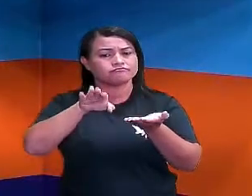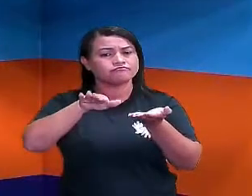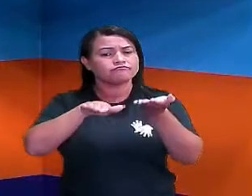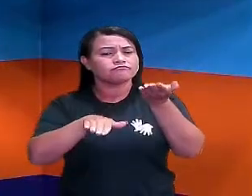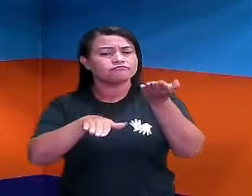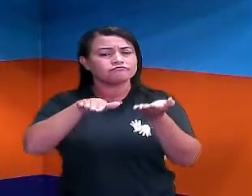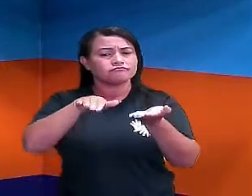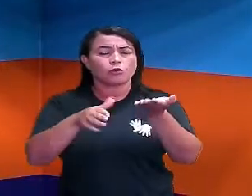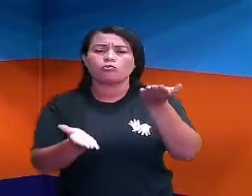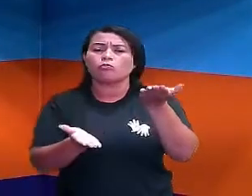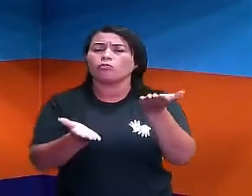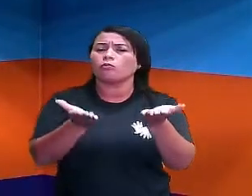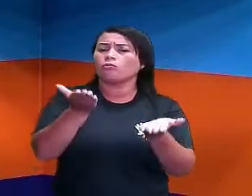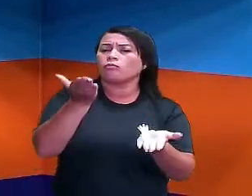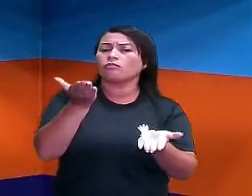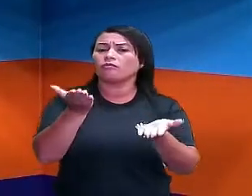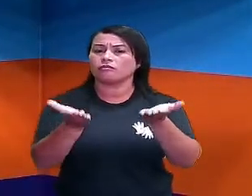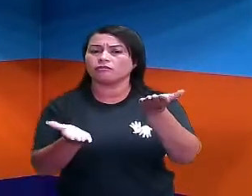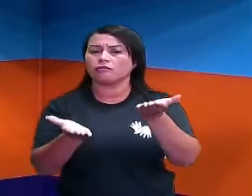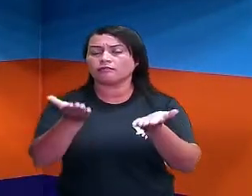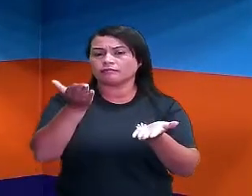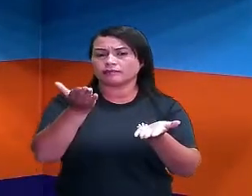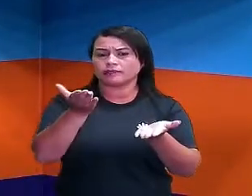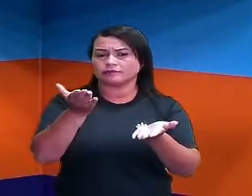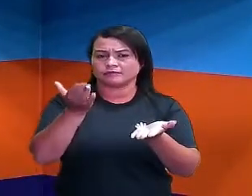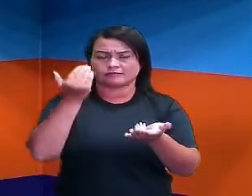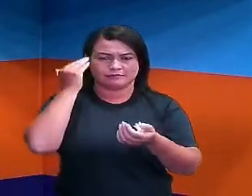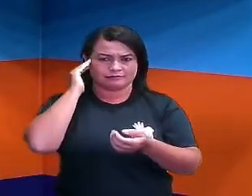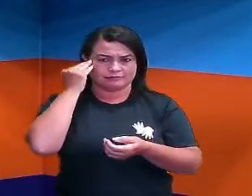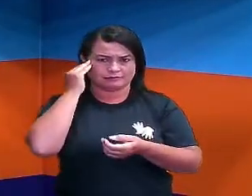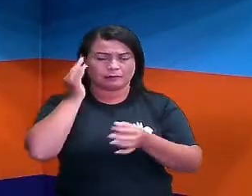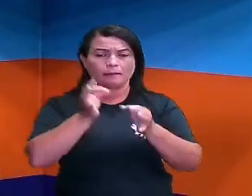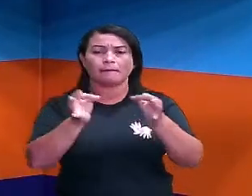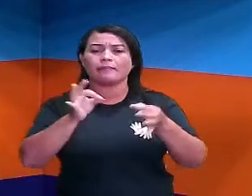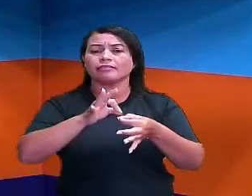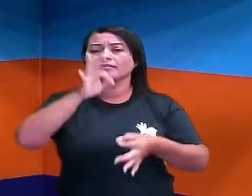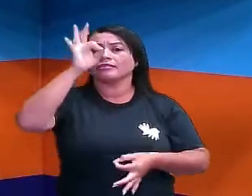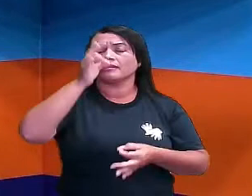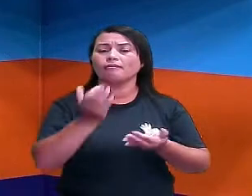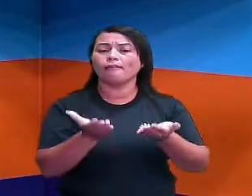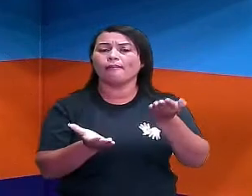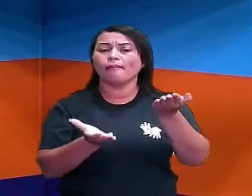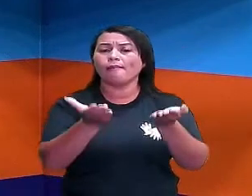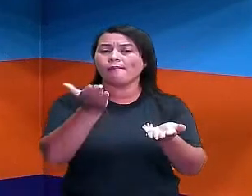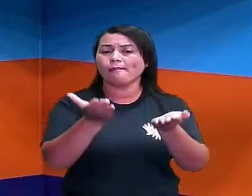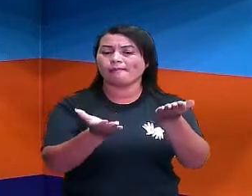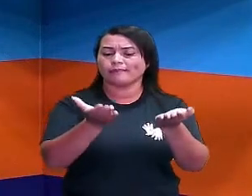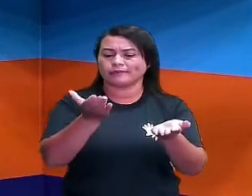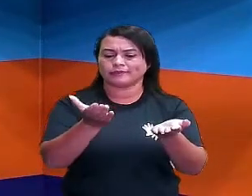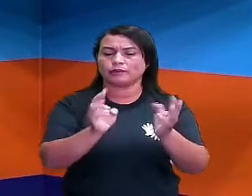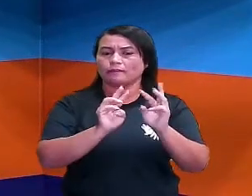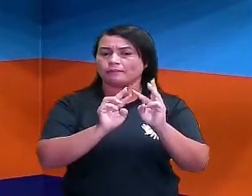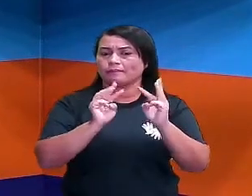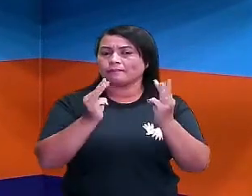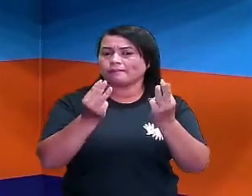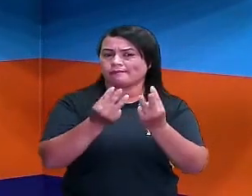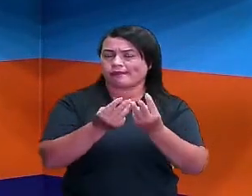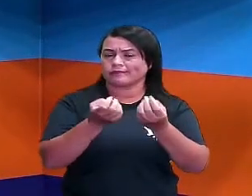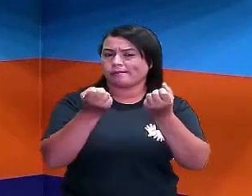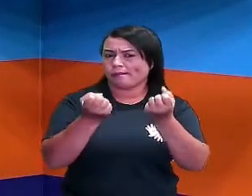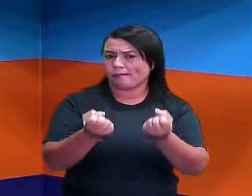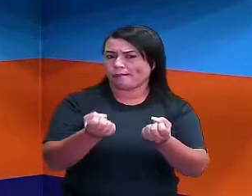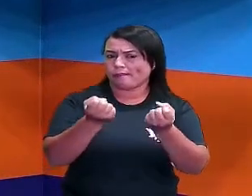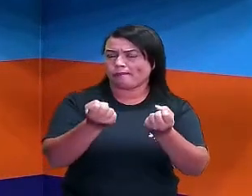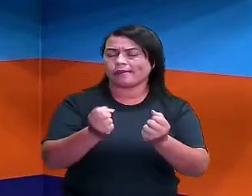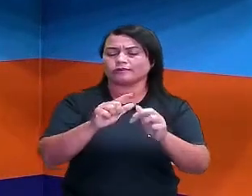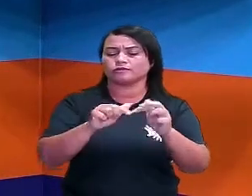eu uso para medir o peso, tá certo? A massa, vamos dizer assim, das coisas, dos